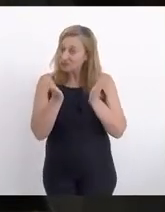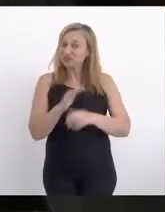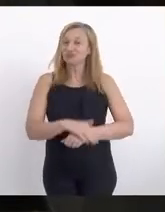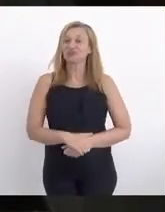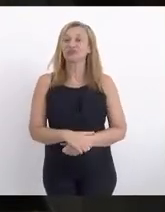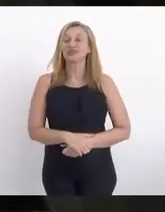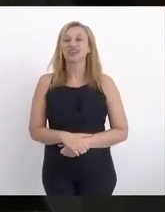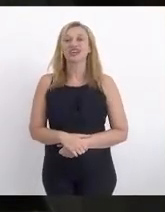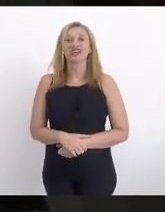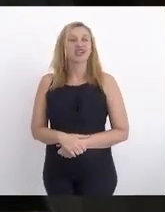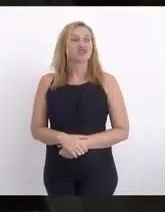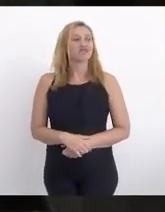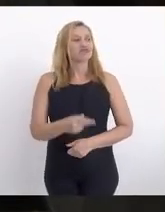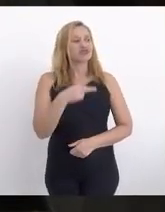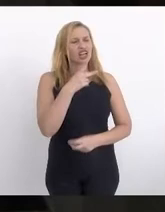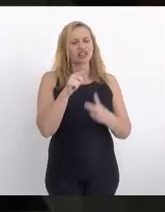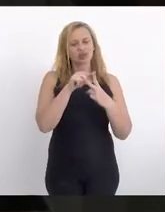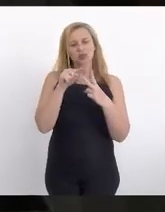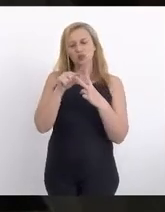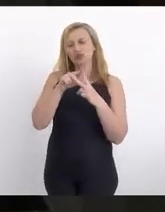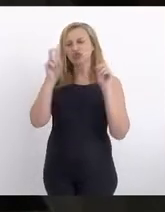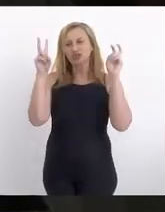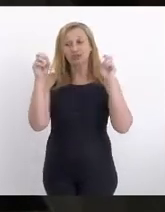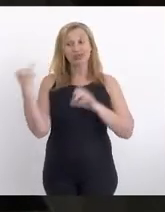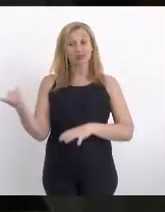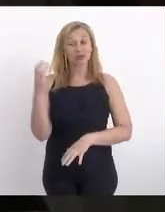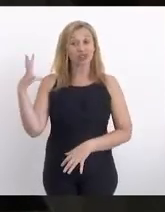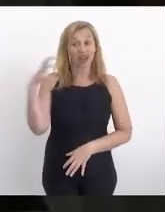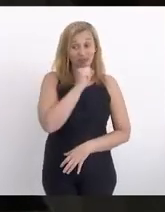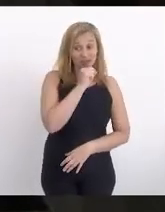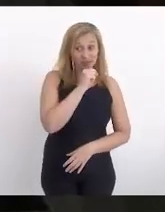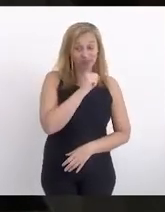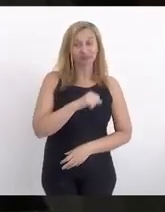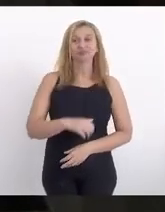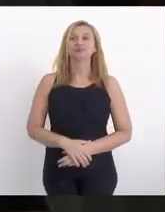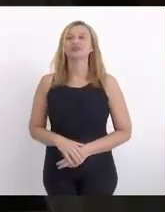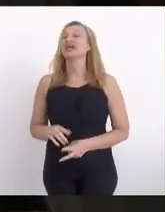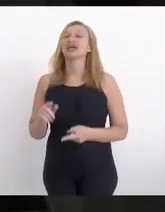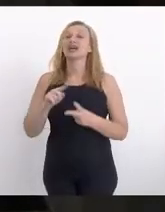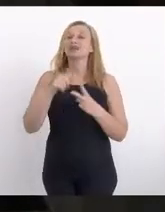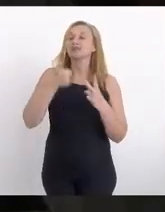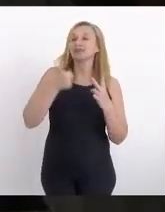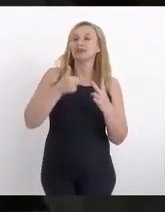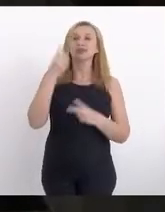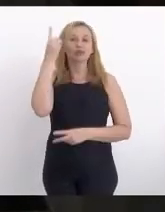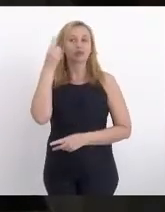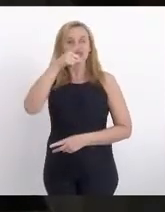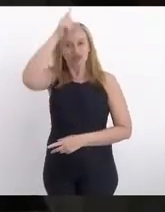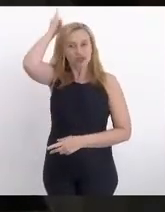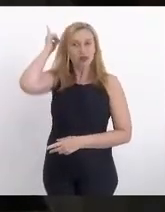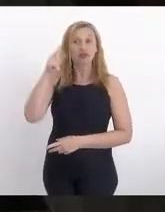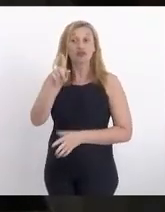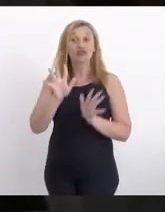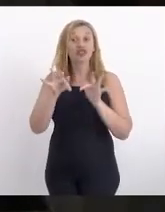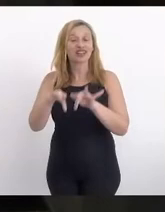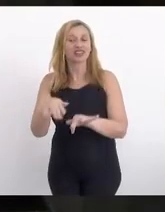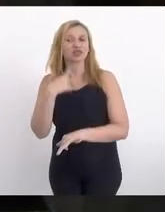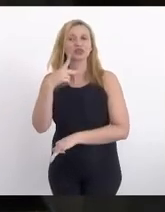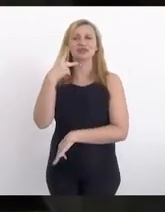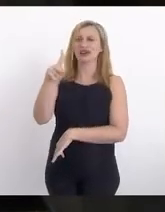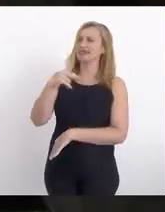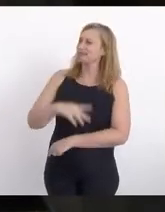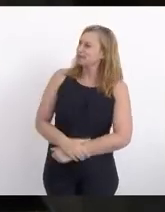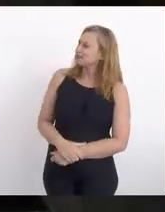falar sobre dois temas rapidamente. Primeiro, o deputado Luiz Paulo foi terminando a sua intervenção